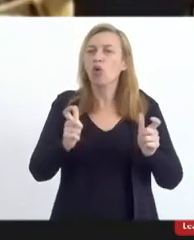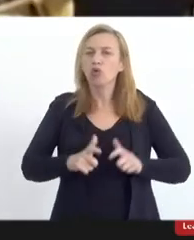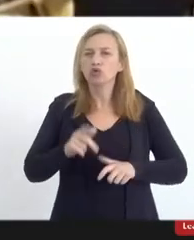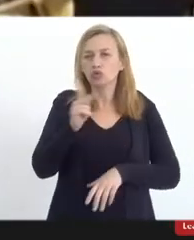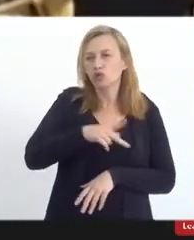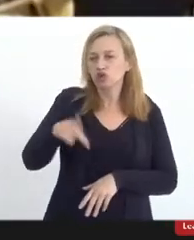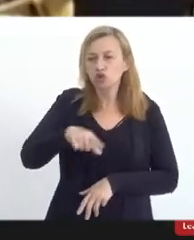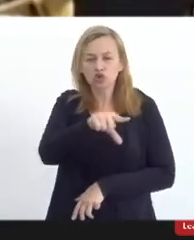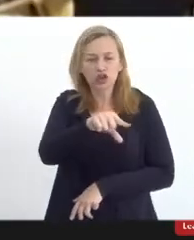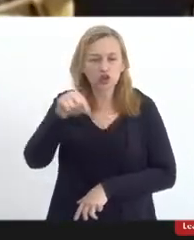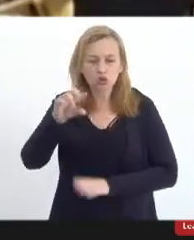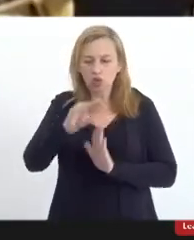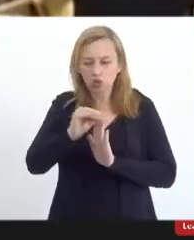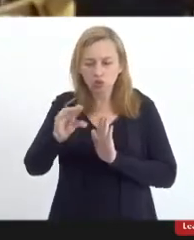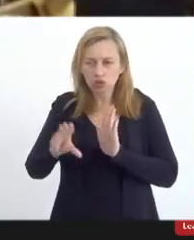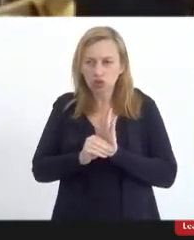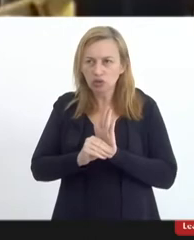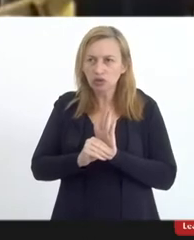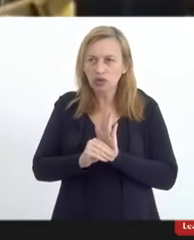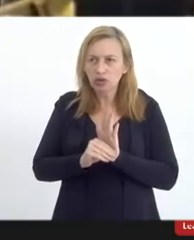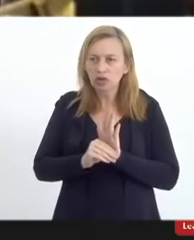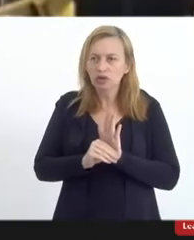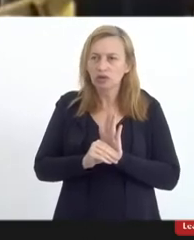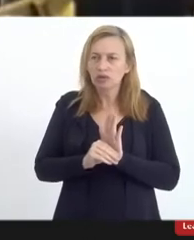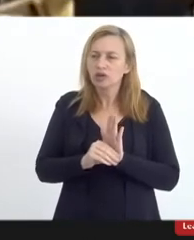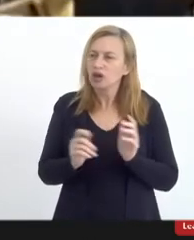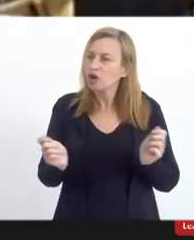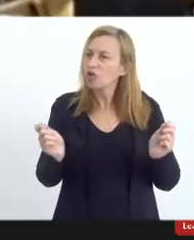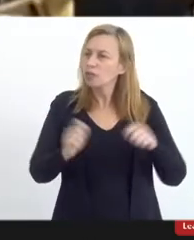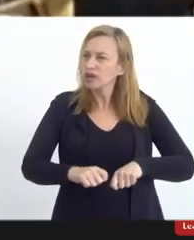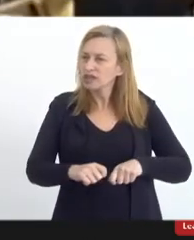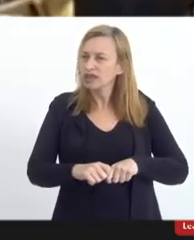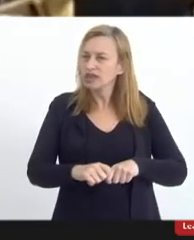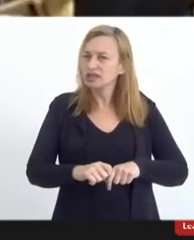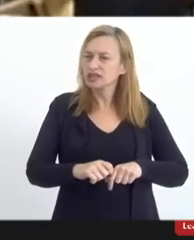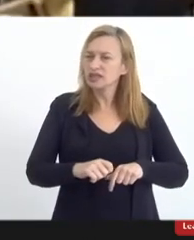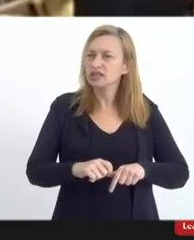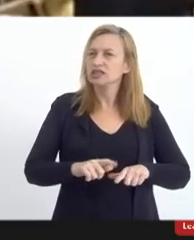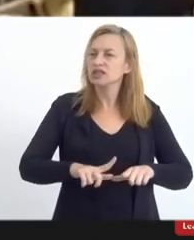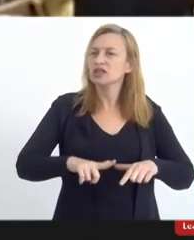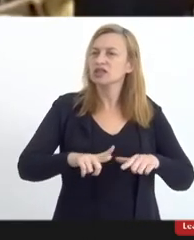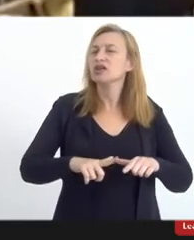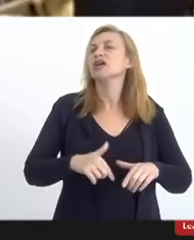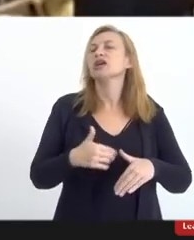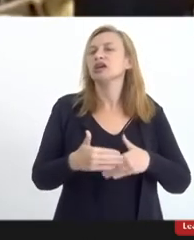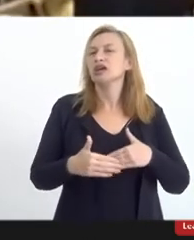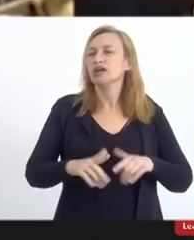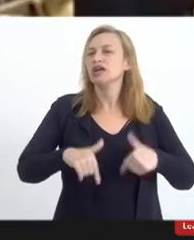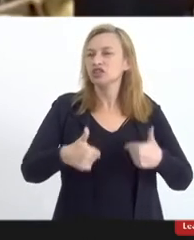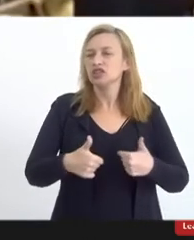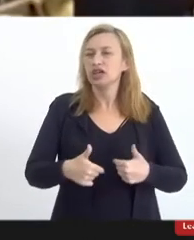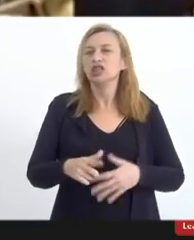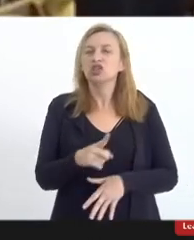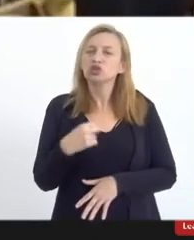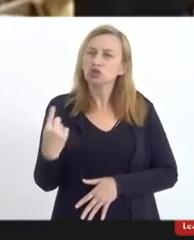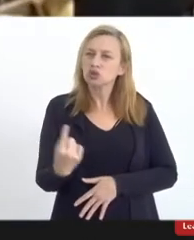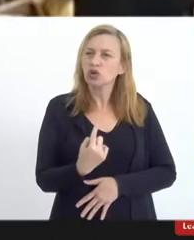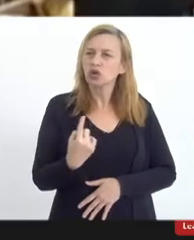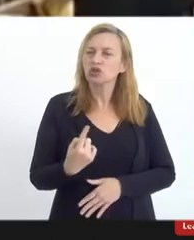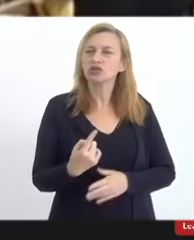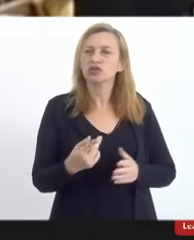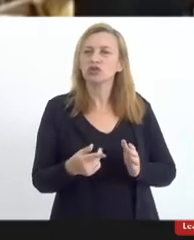vai escolher os conteúdos para alcançar essas competências e habilidades. e nós colocamos a